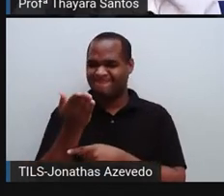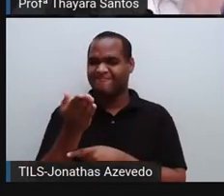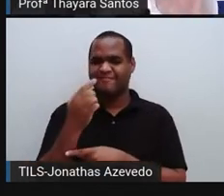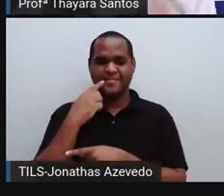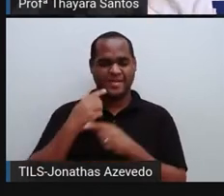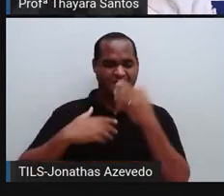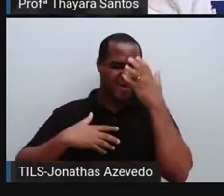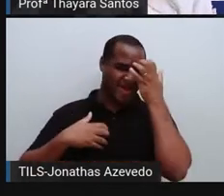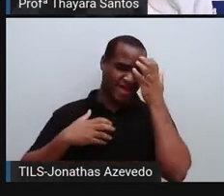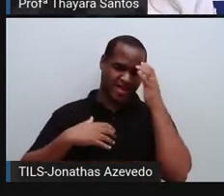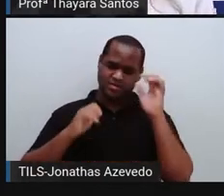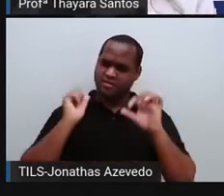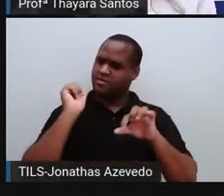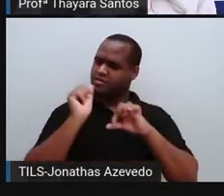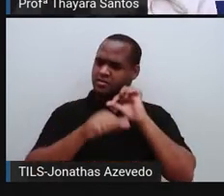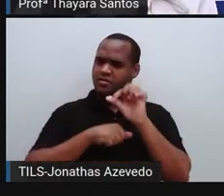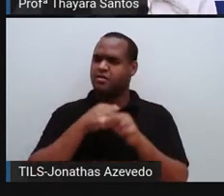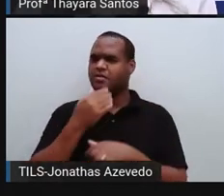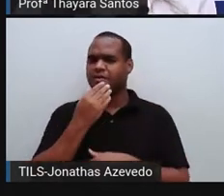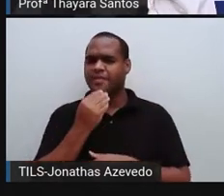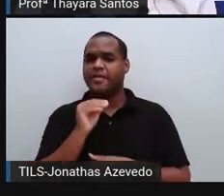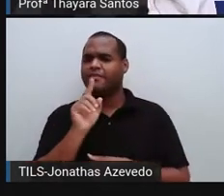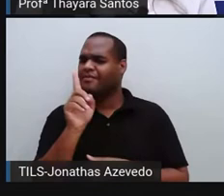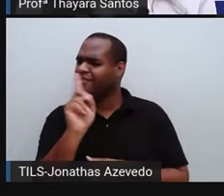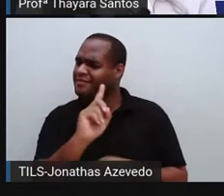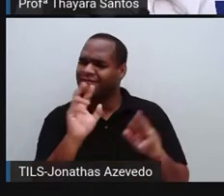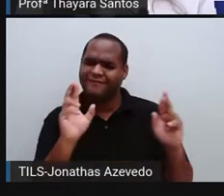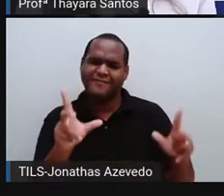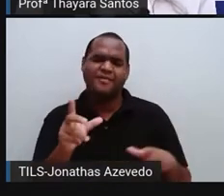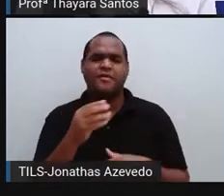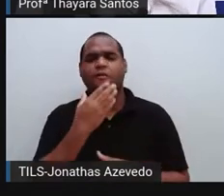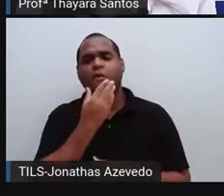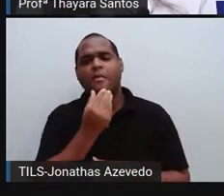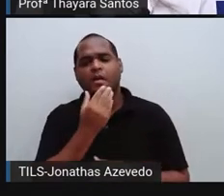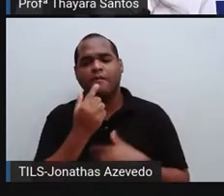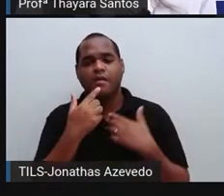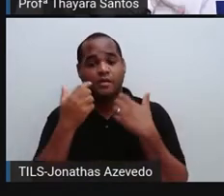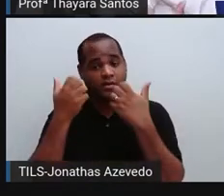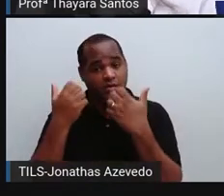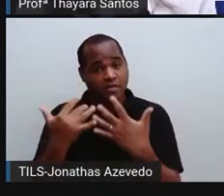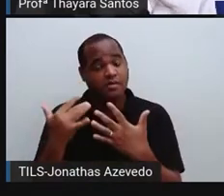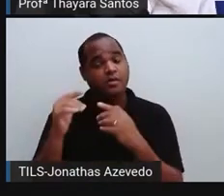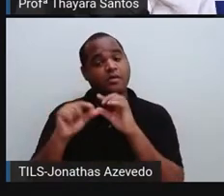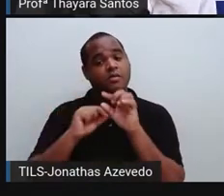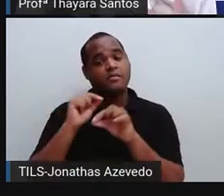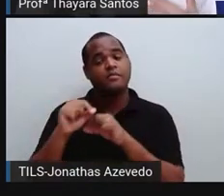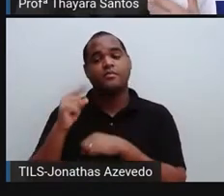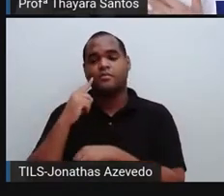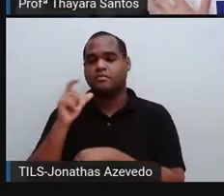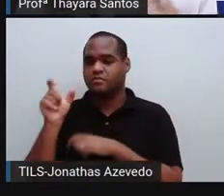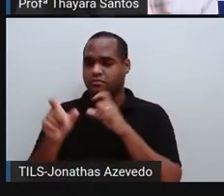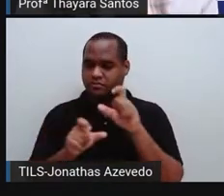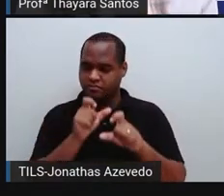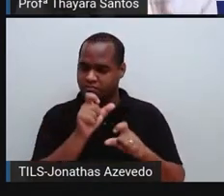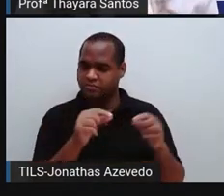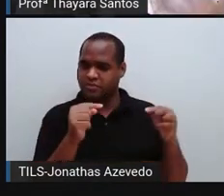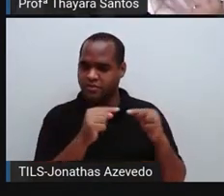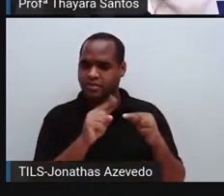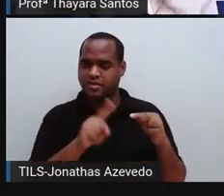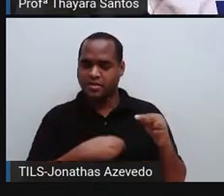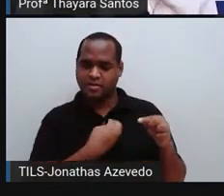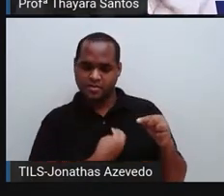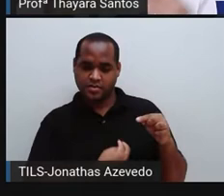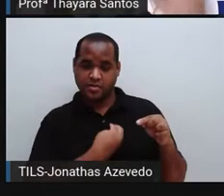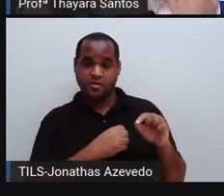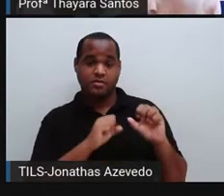macaco, depois se tornou um ser humano. Só que não é isso que Darwin fala. Darwin fala que os organismos, eles evoluem, que eles